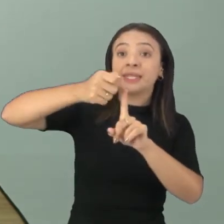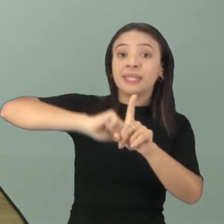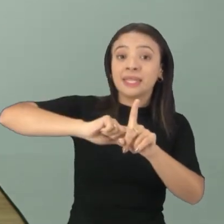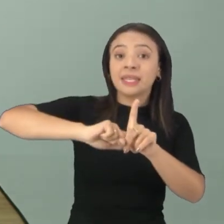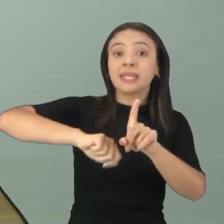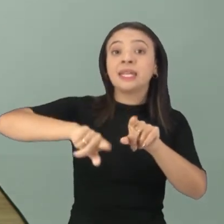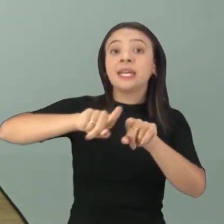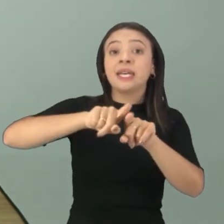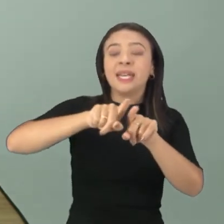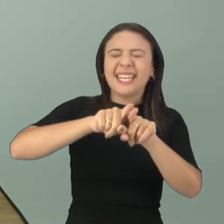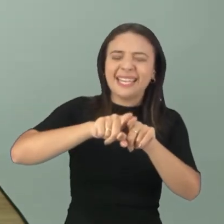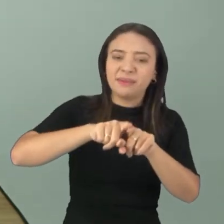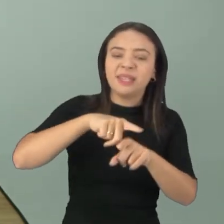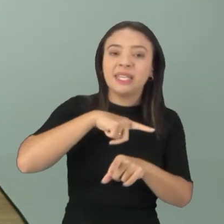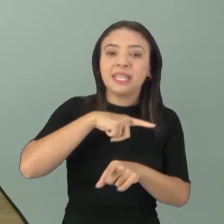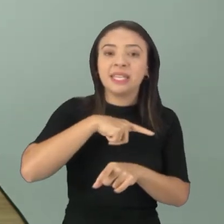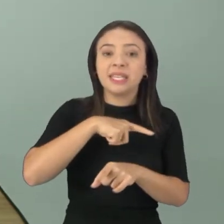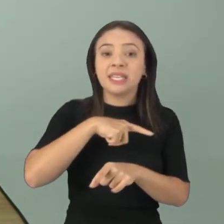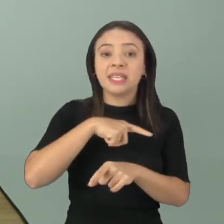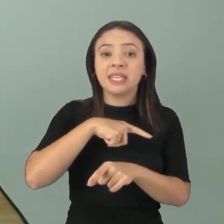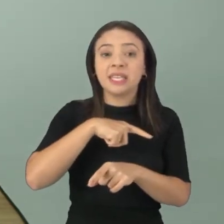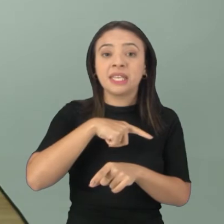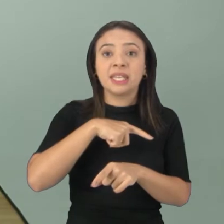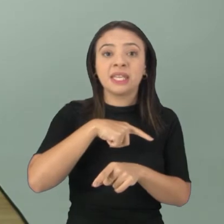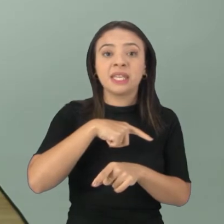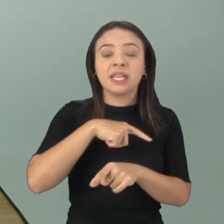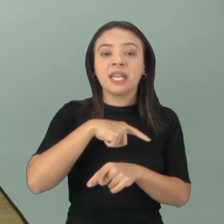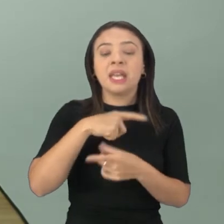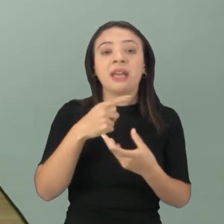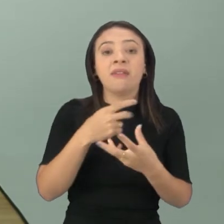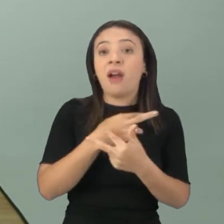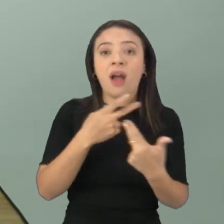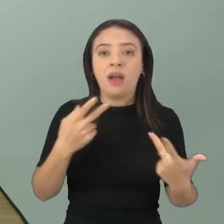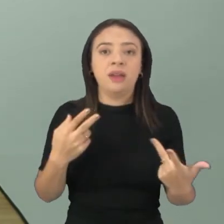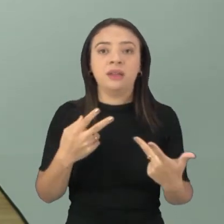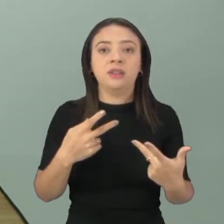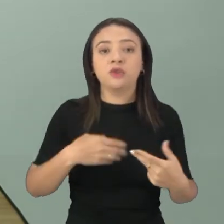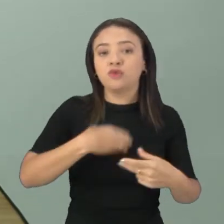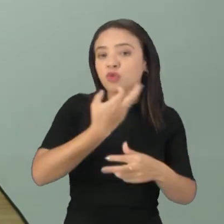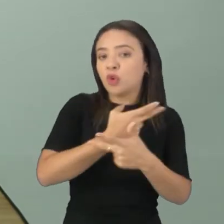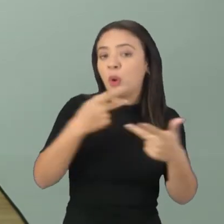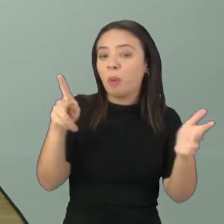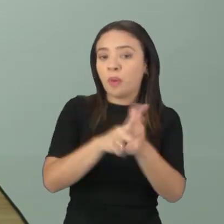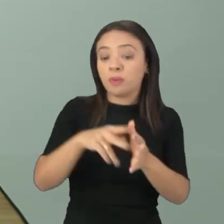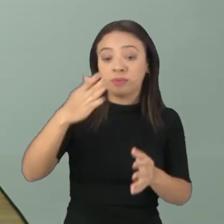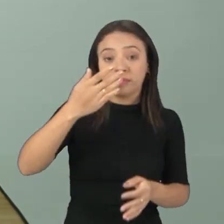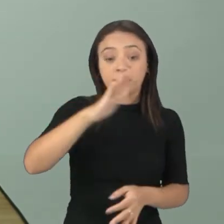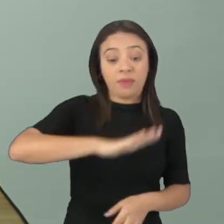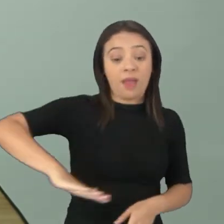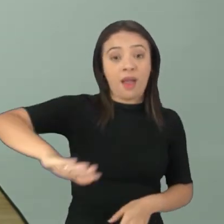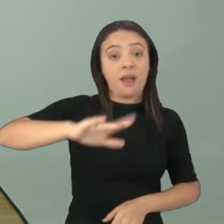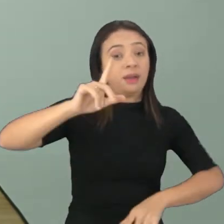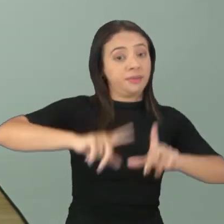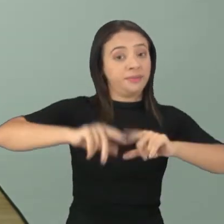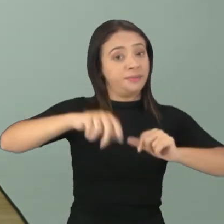goiaba, né? São frutas da nossa região. Então, elas são